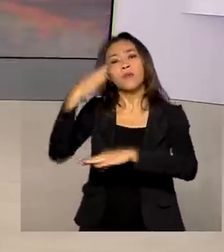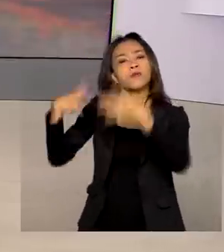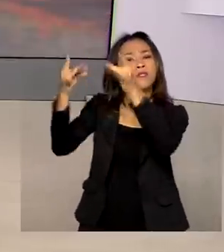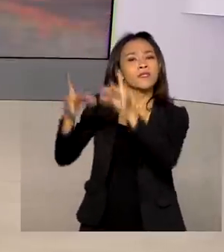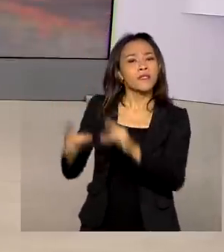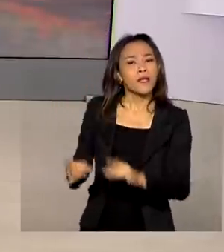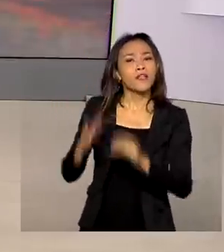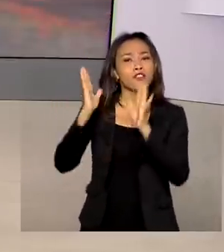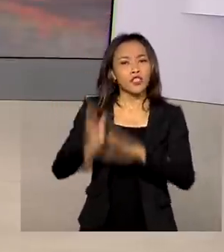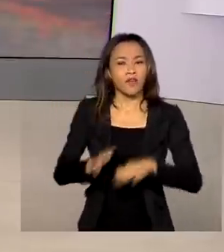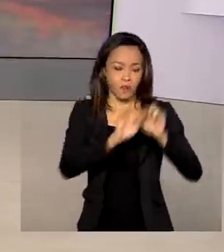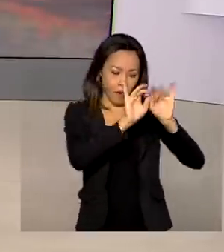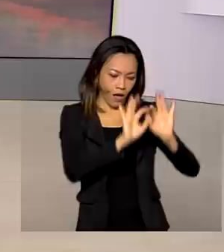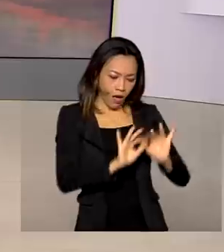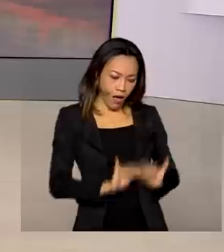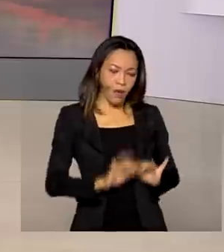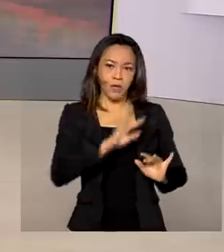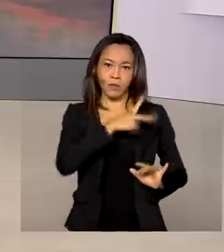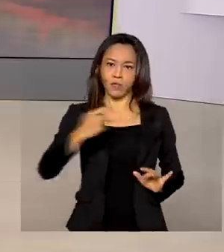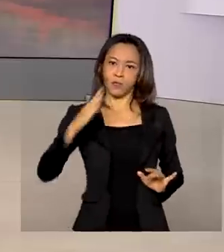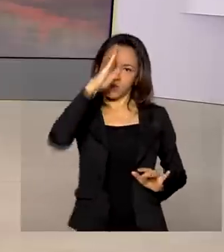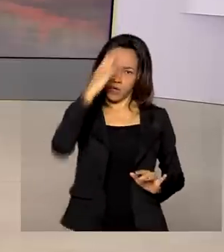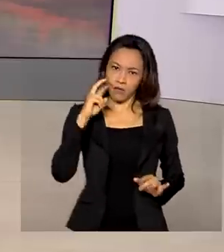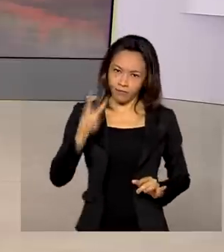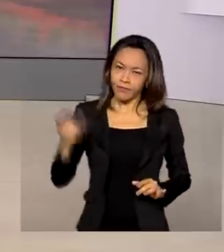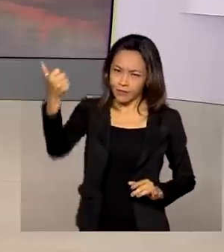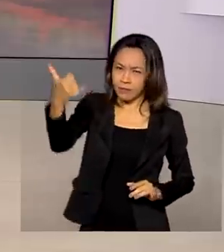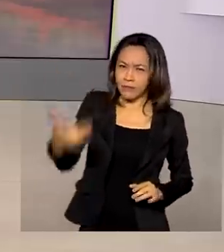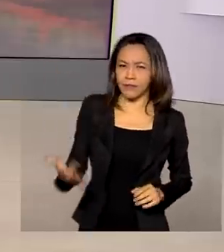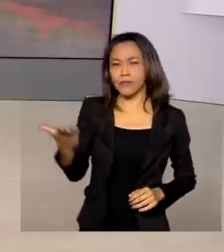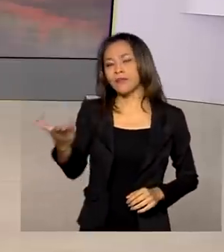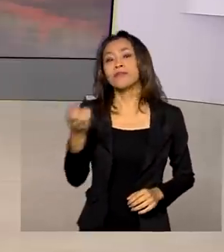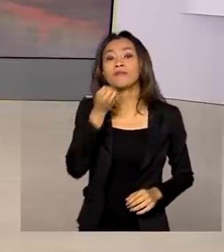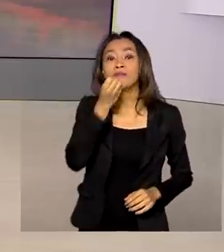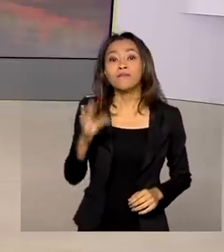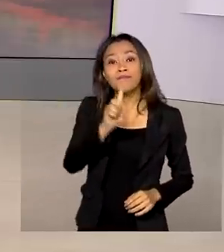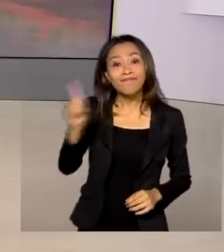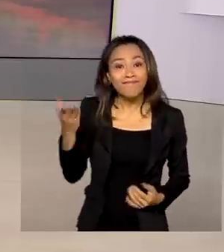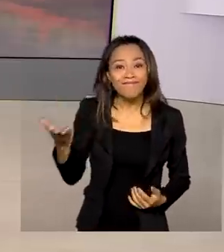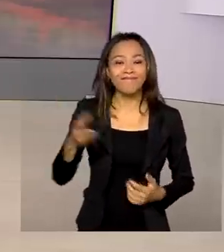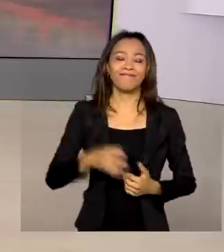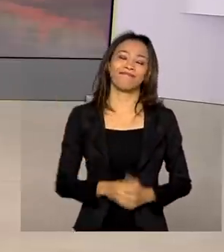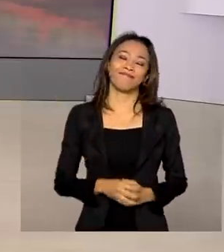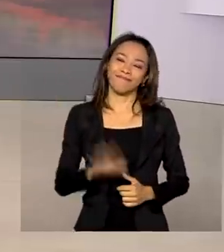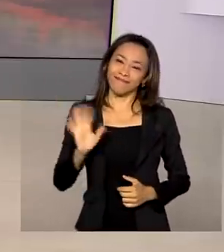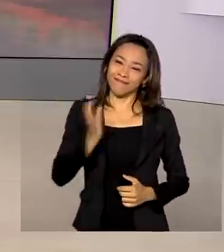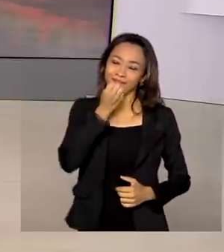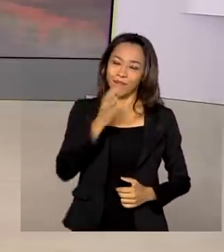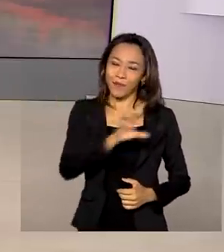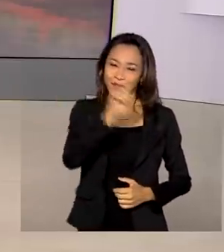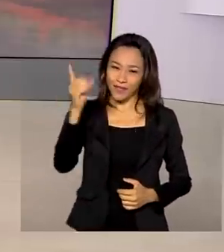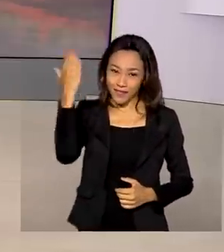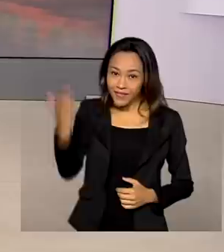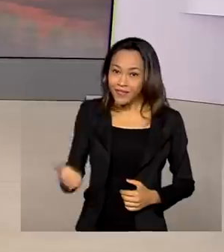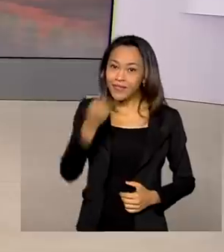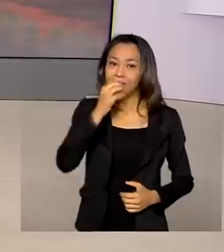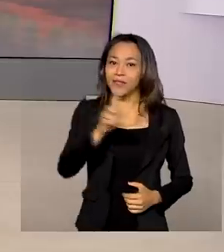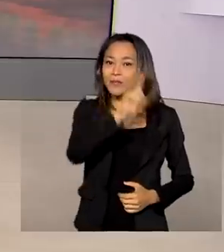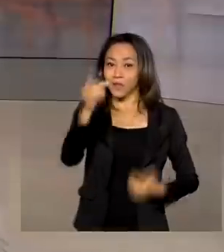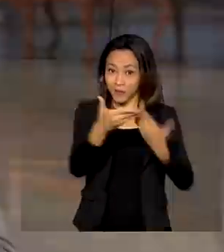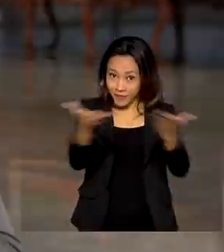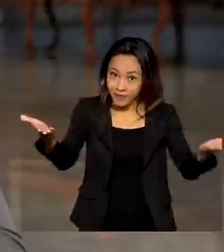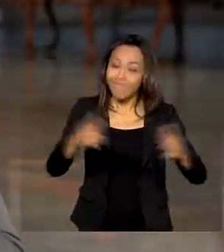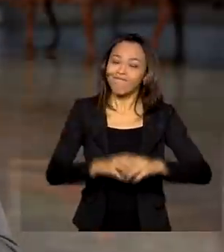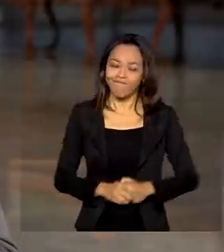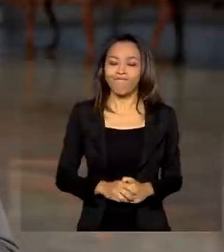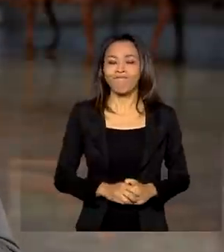editadas pelo presidente Jair Bolsonaro. Márcia Fernandes conta pra gente. Márcia, bom dia. Oi, Renata, bom dia pra você, bom dia pra todos. Pois é,